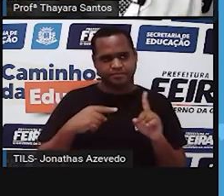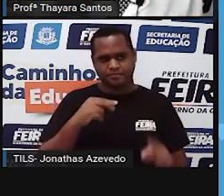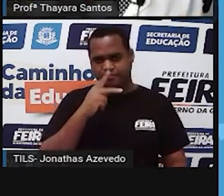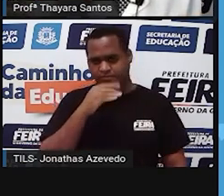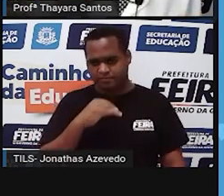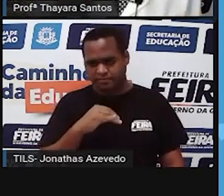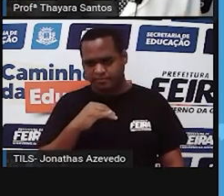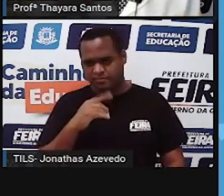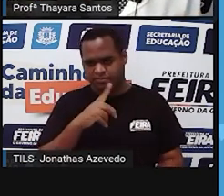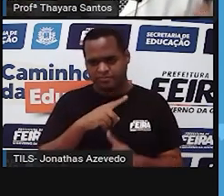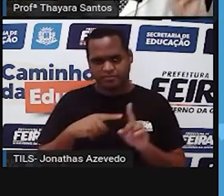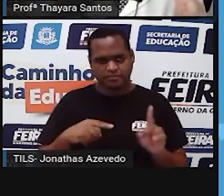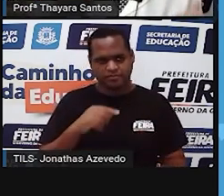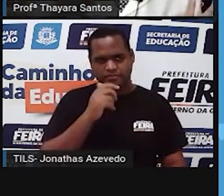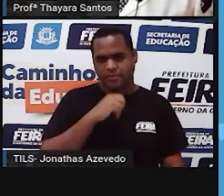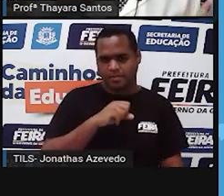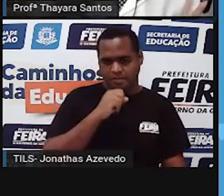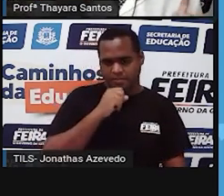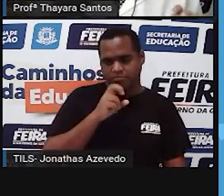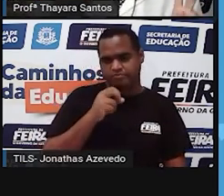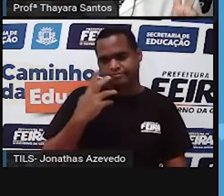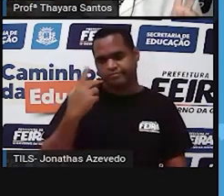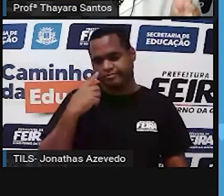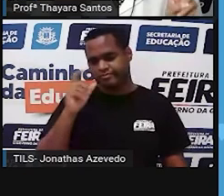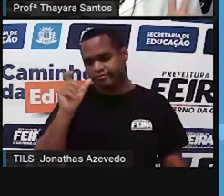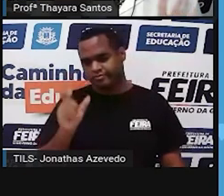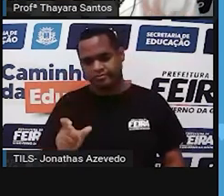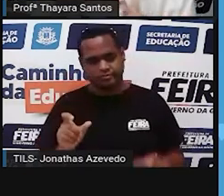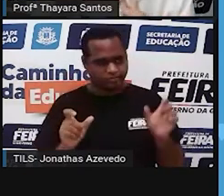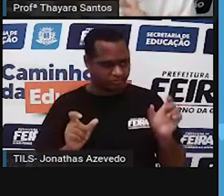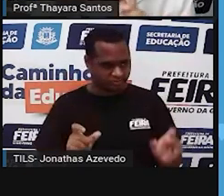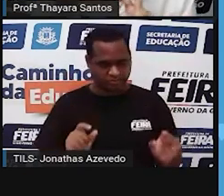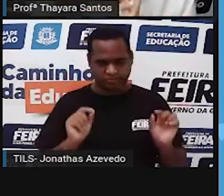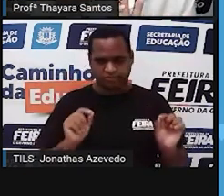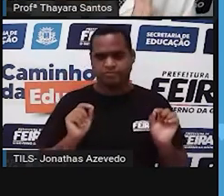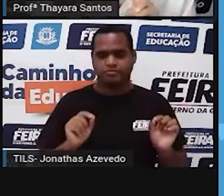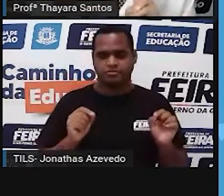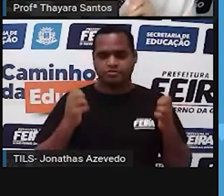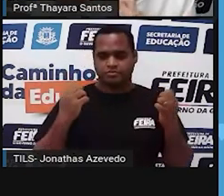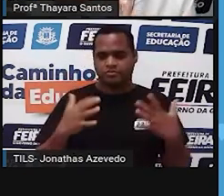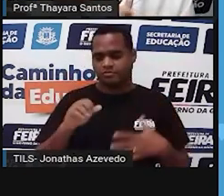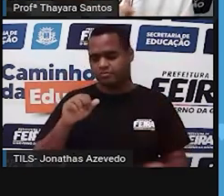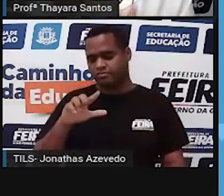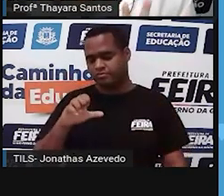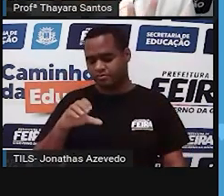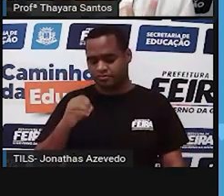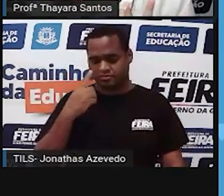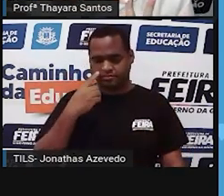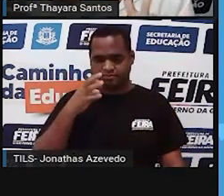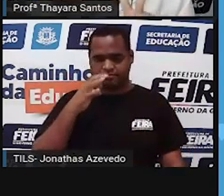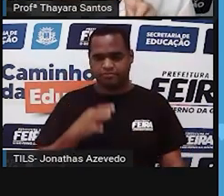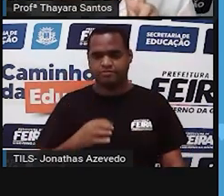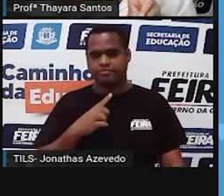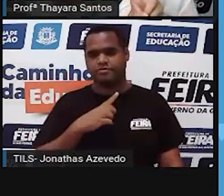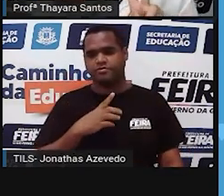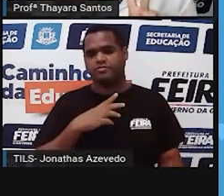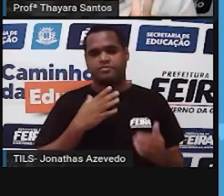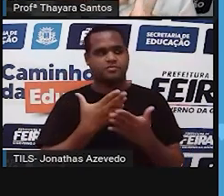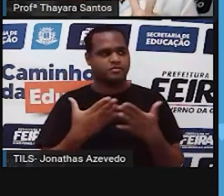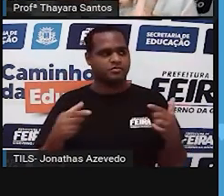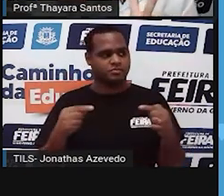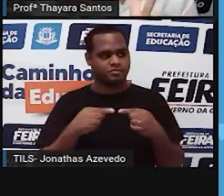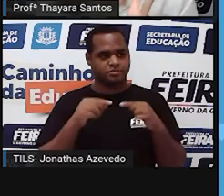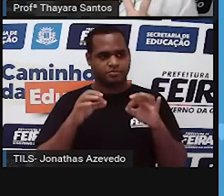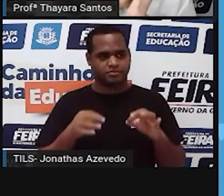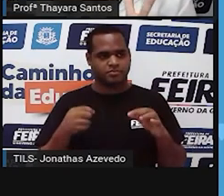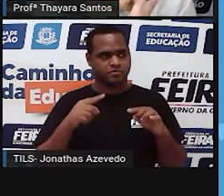metade veio da nossa mãe. As nossas características são determinadas por um par de alelos justamente por isso. Porque tem influência do que